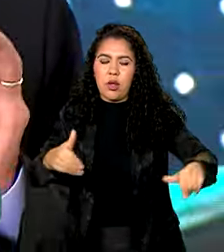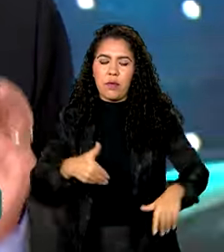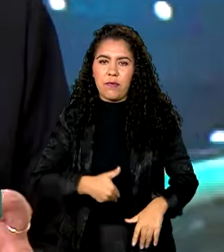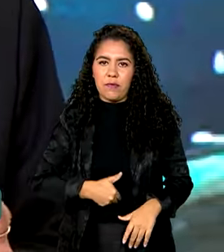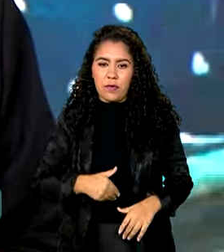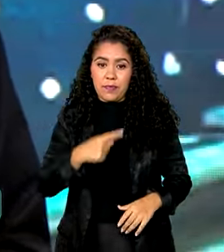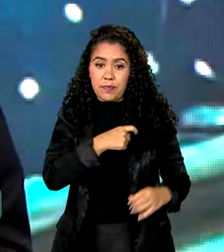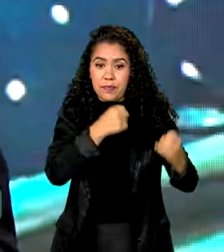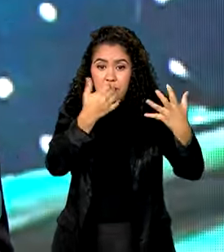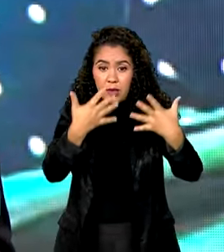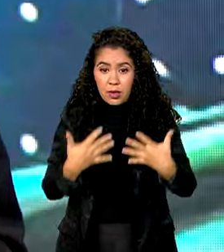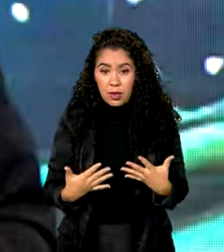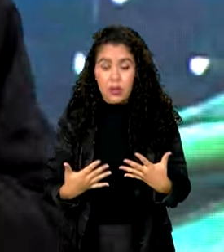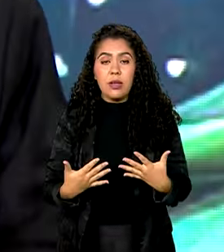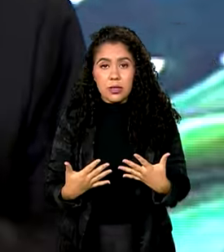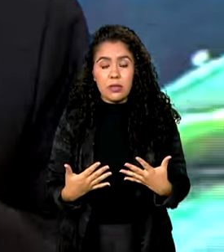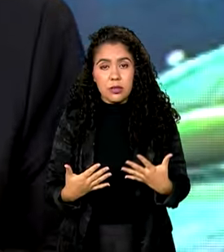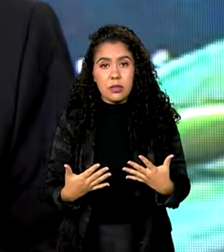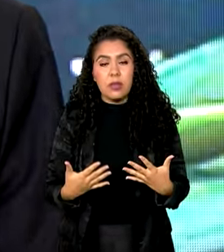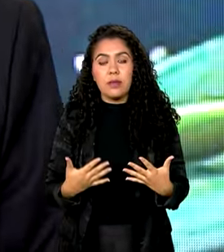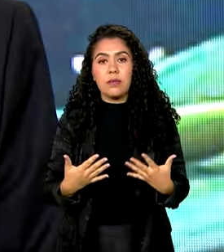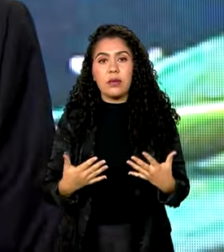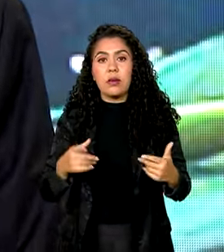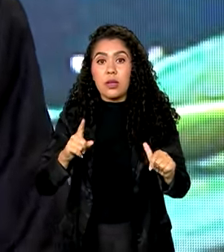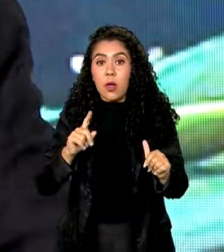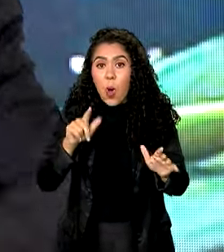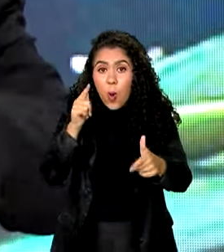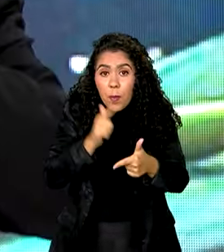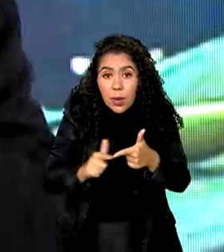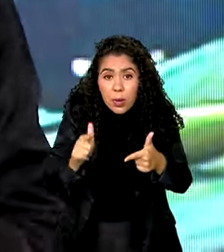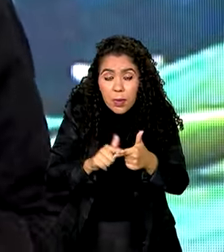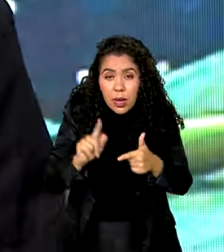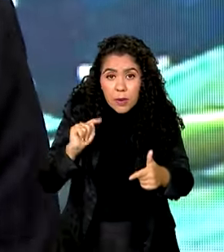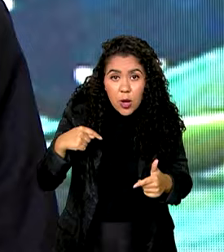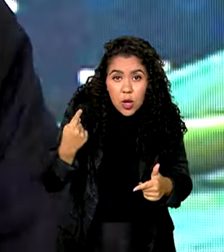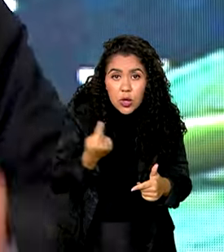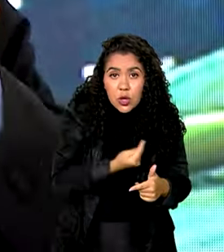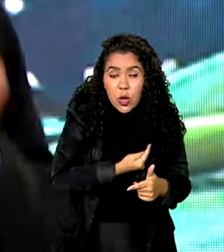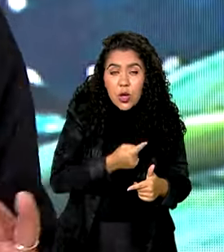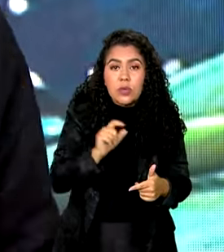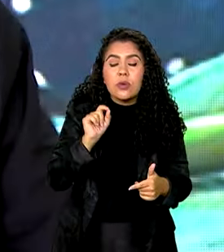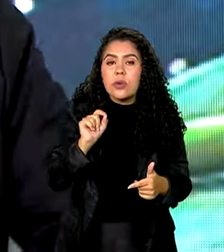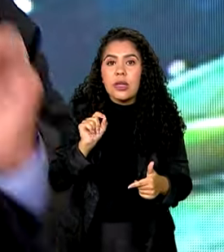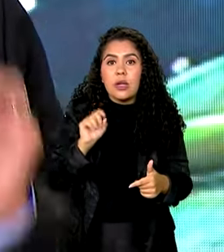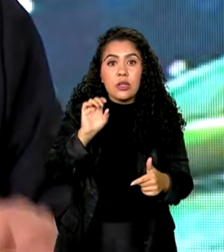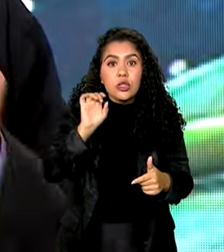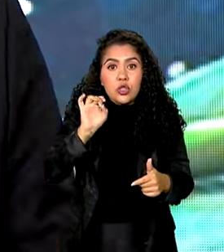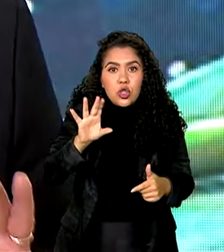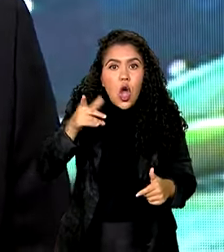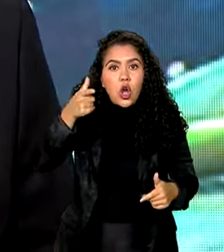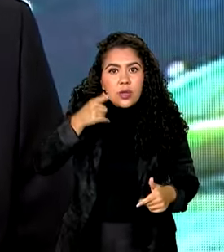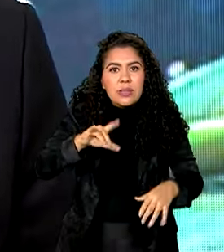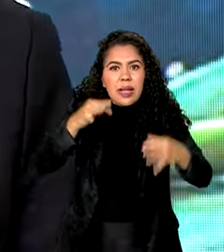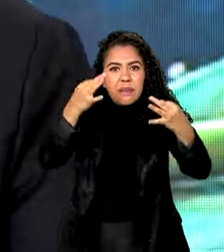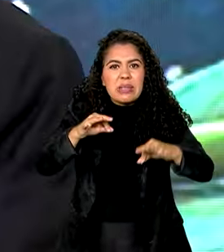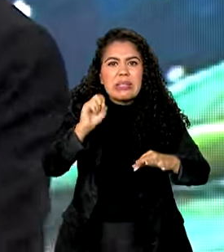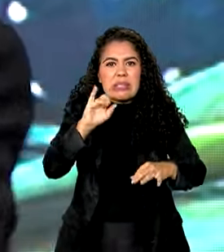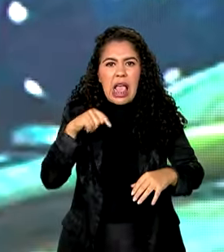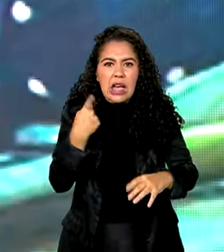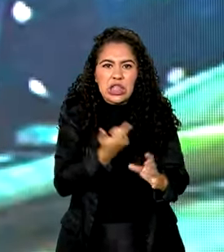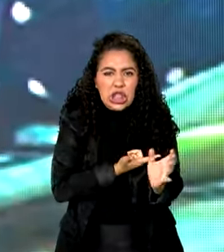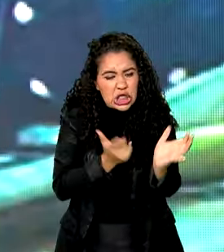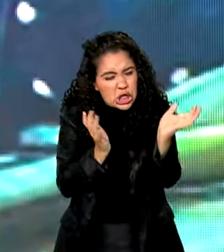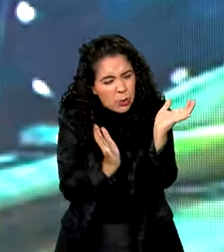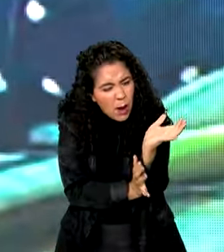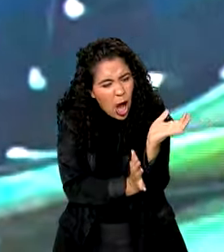chamar a atenção que o nosso problema só não dará certo se a gente virar burocrata, se a